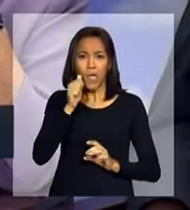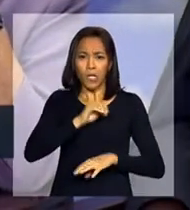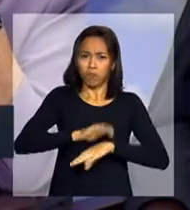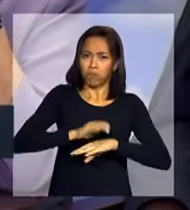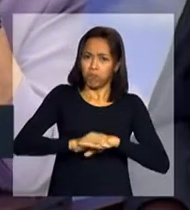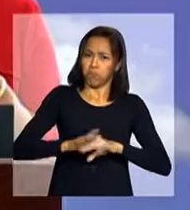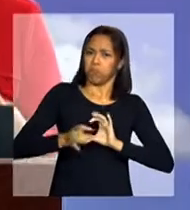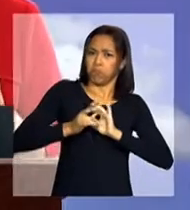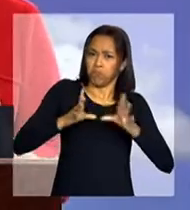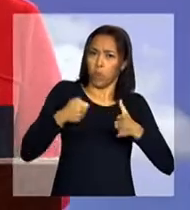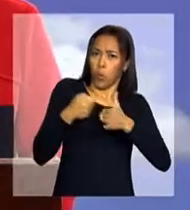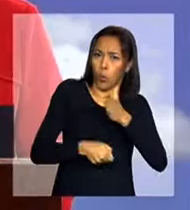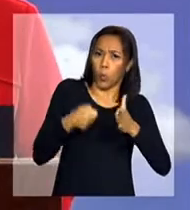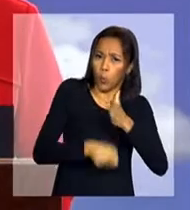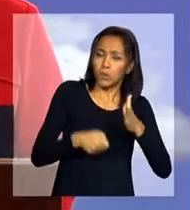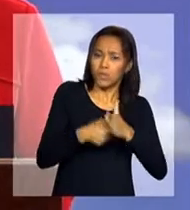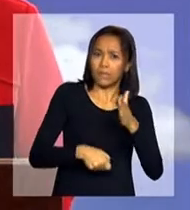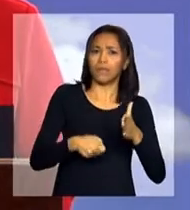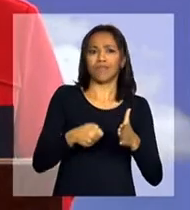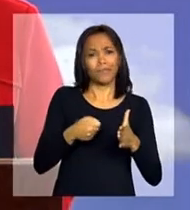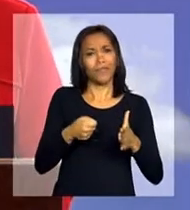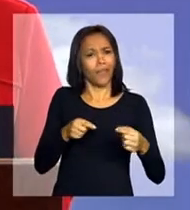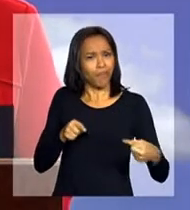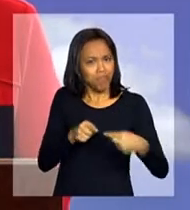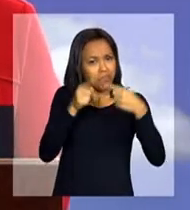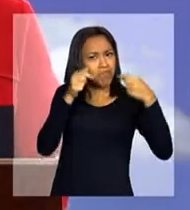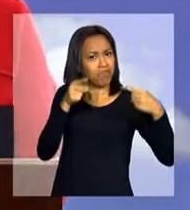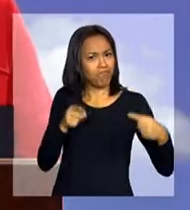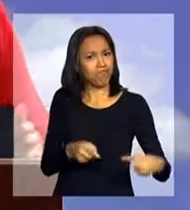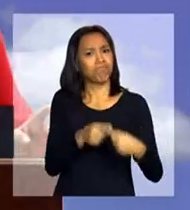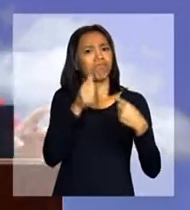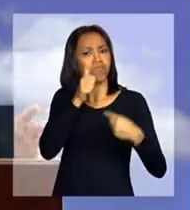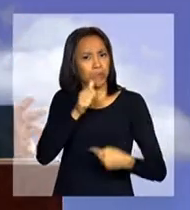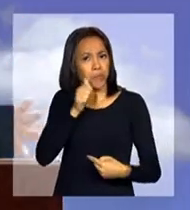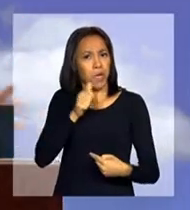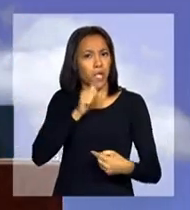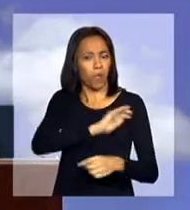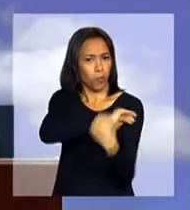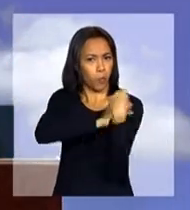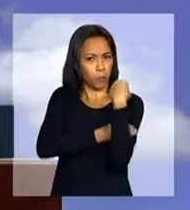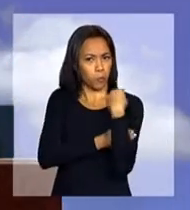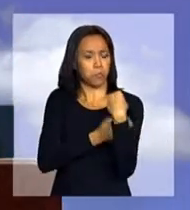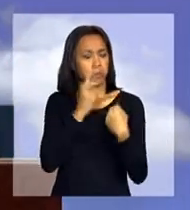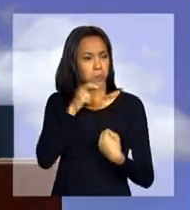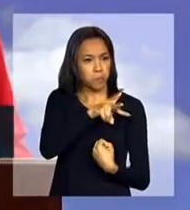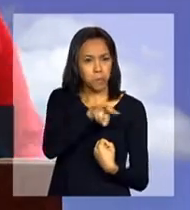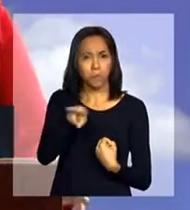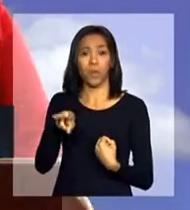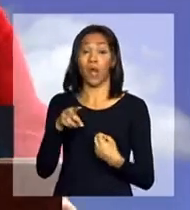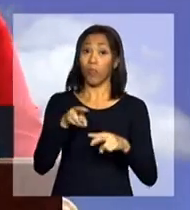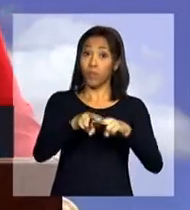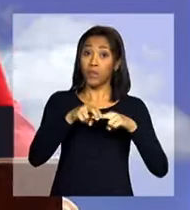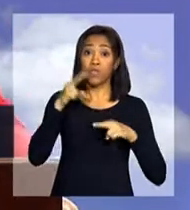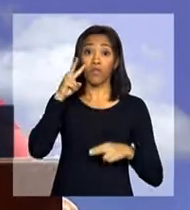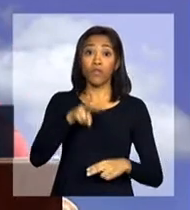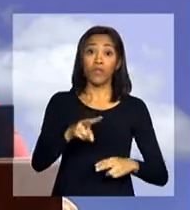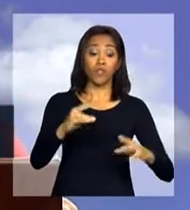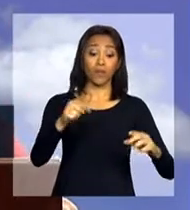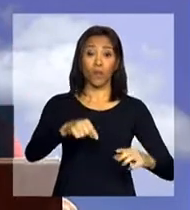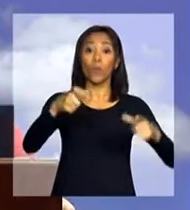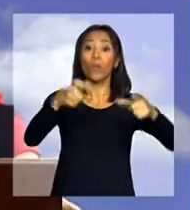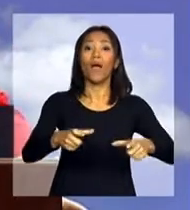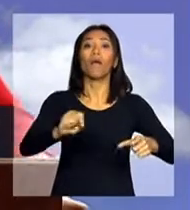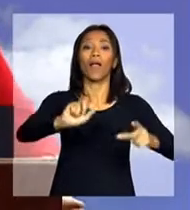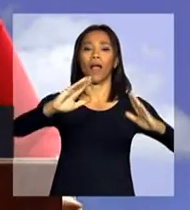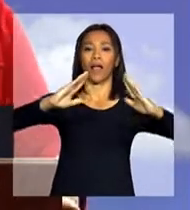que são características muito femininas. Por isso que eu vejo assim a Casa da Mulher Brasileira.